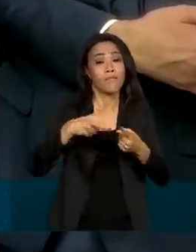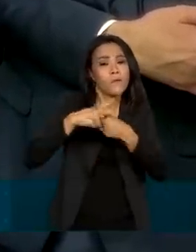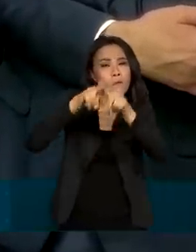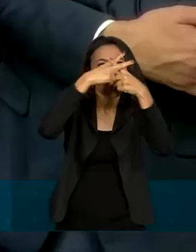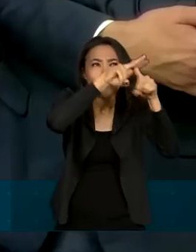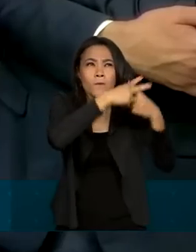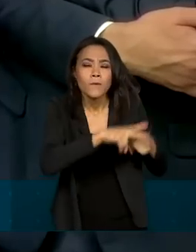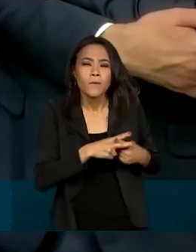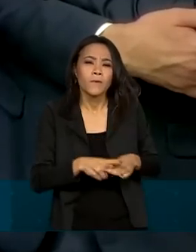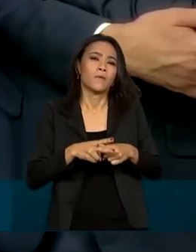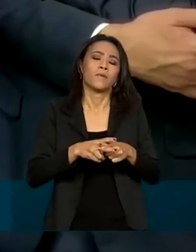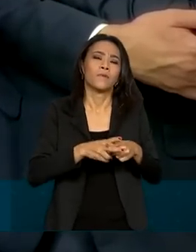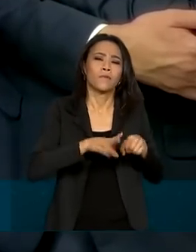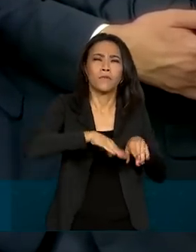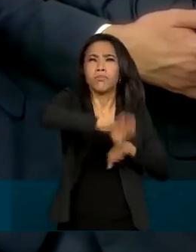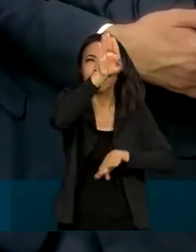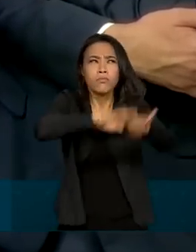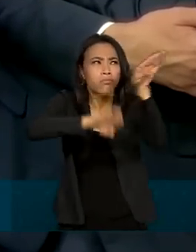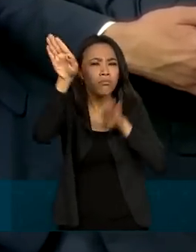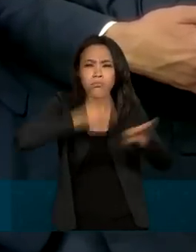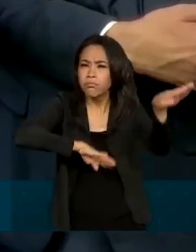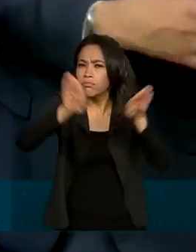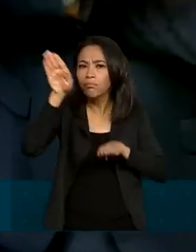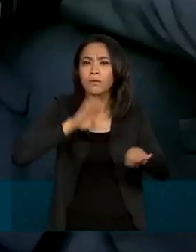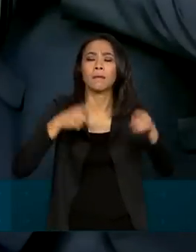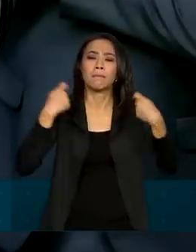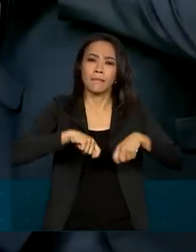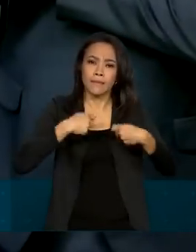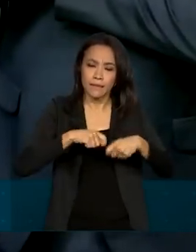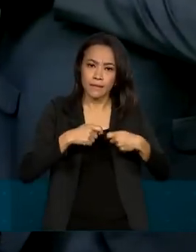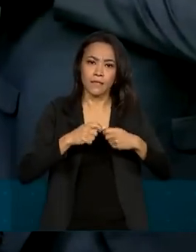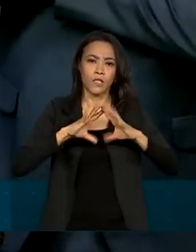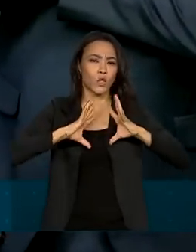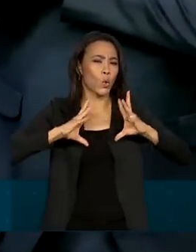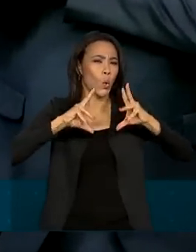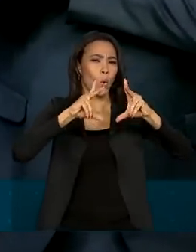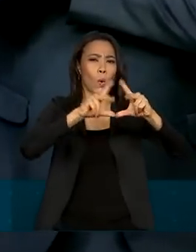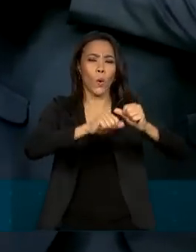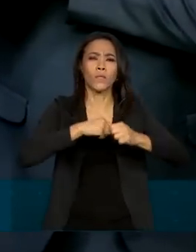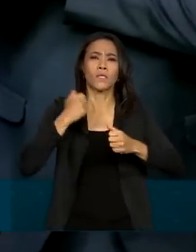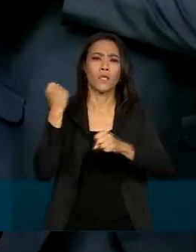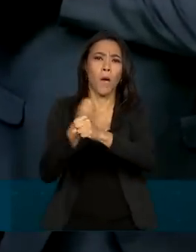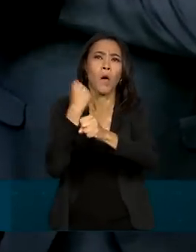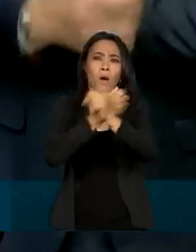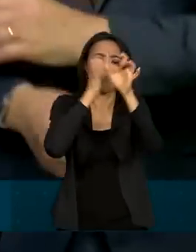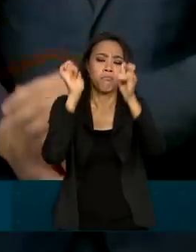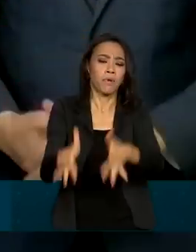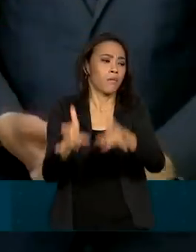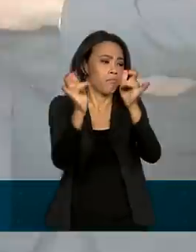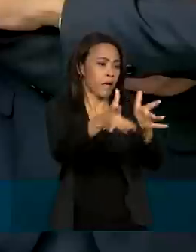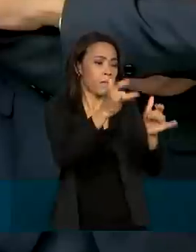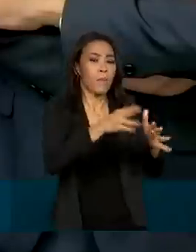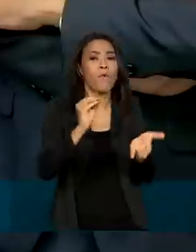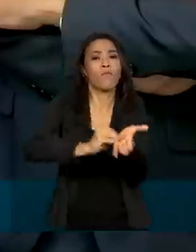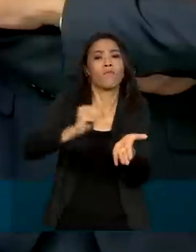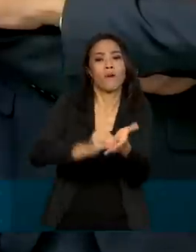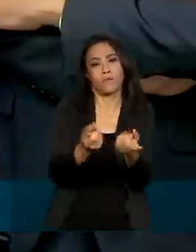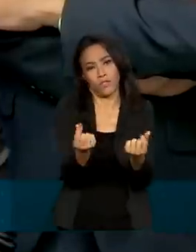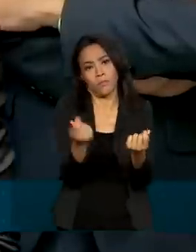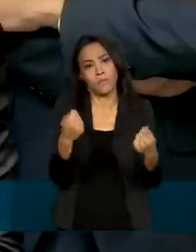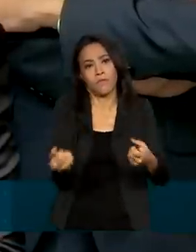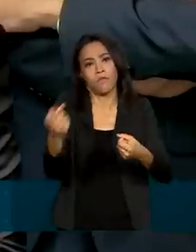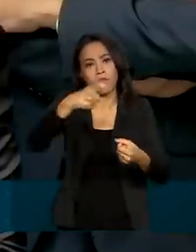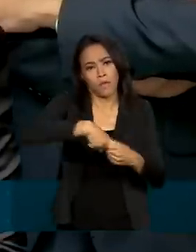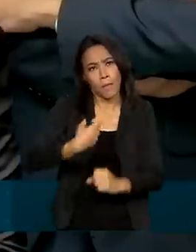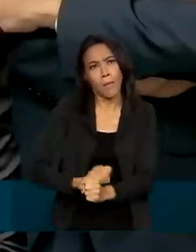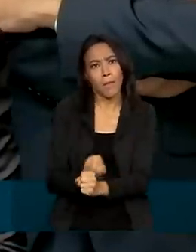Precisará, senador Renan, retomar todas as obras paradas por falta de recursos. Nos próximos 15